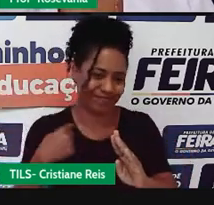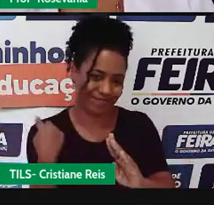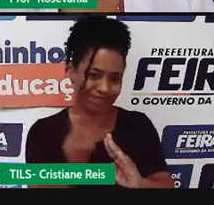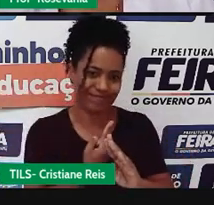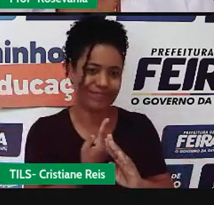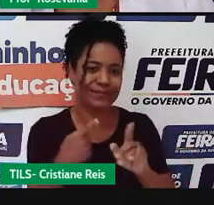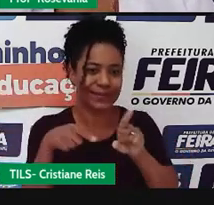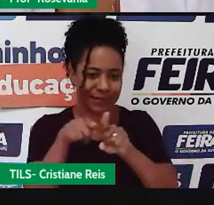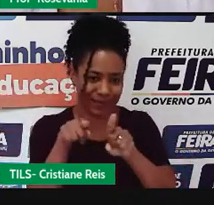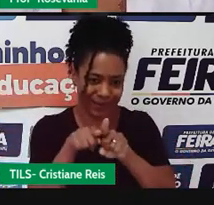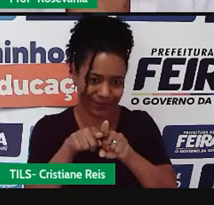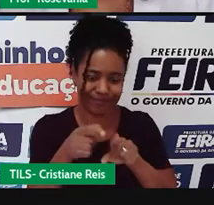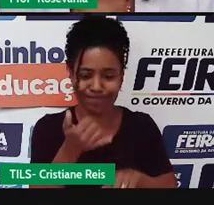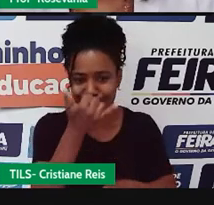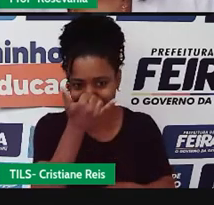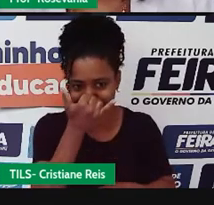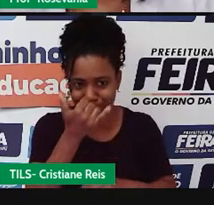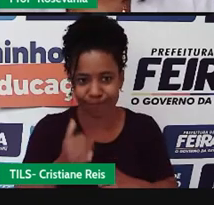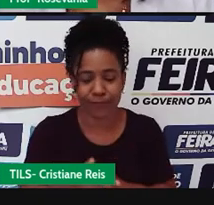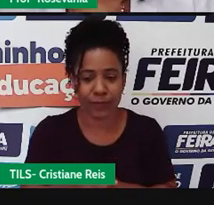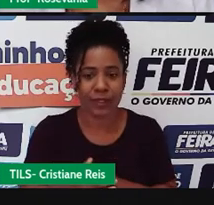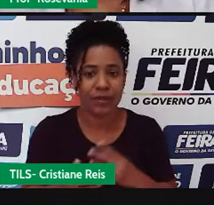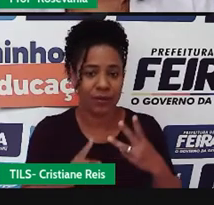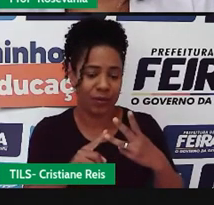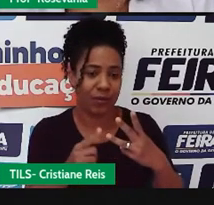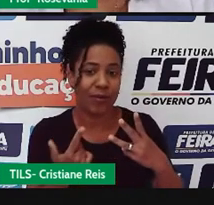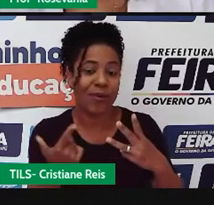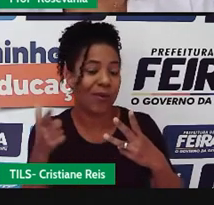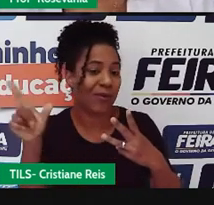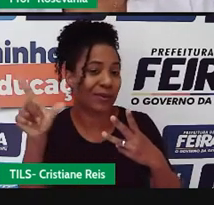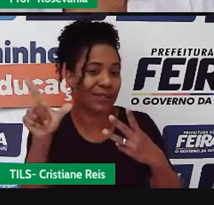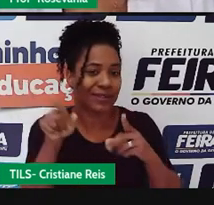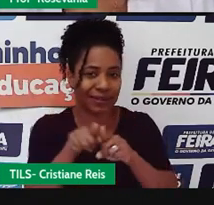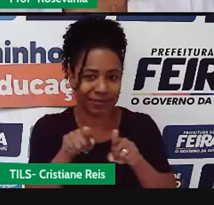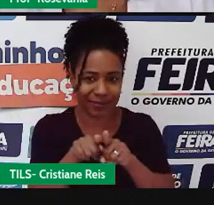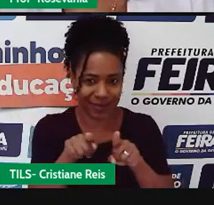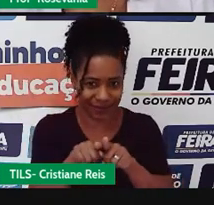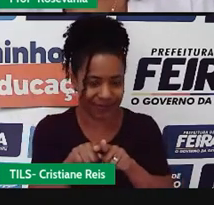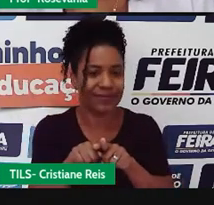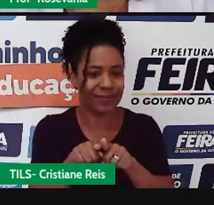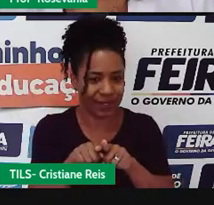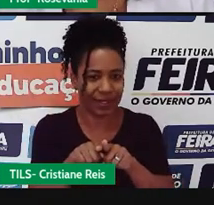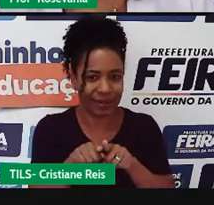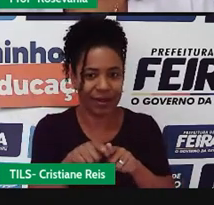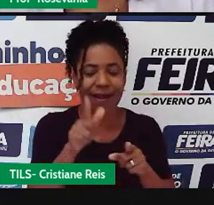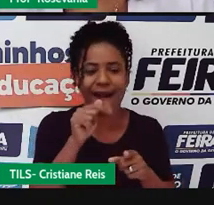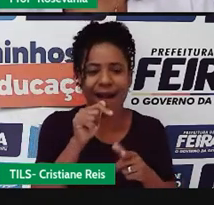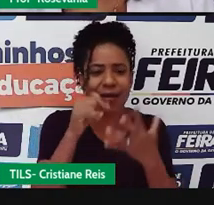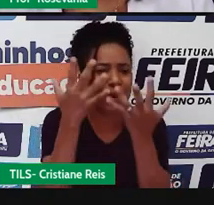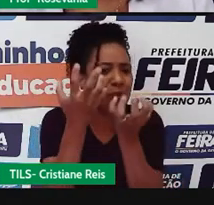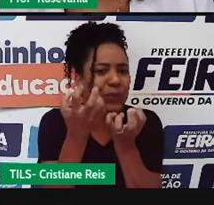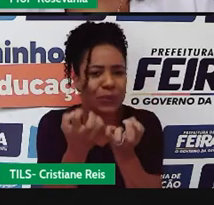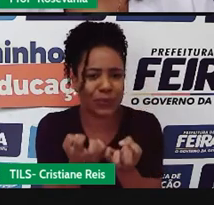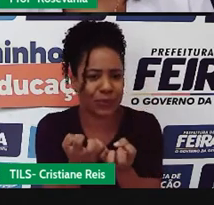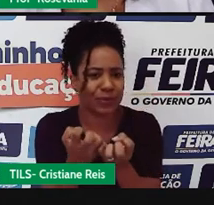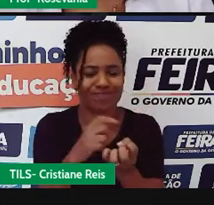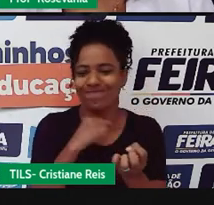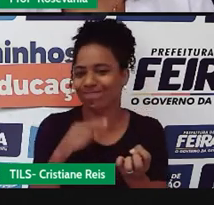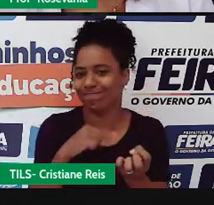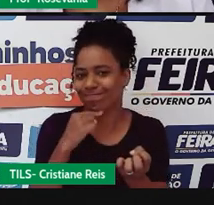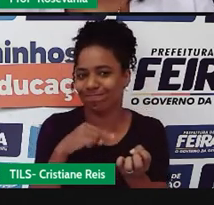também é ação humana, e que acaba prejudicando o processo, né, de infiltração dessa água para manter, né,